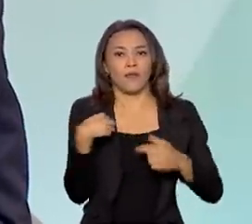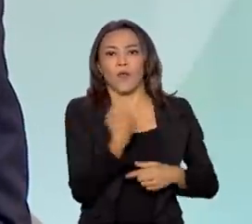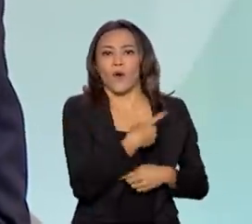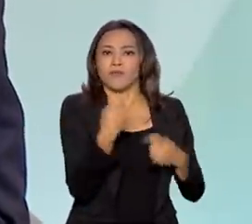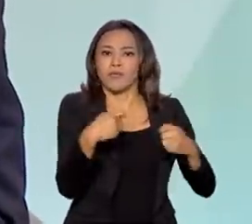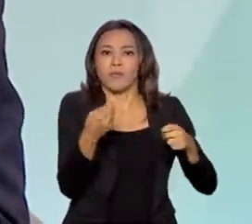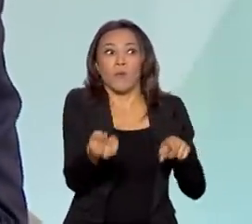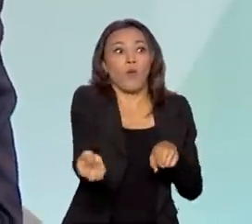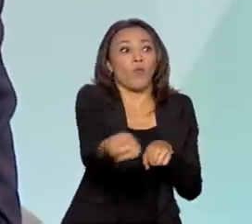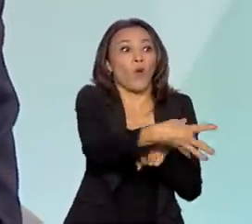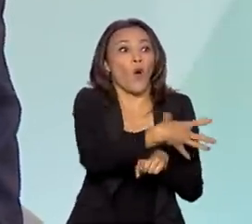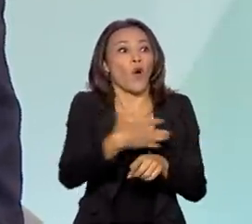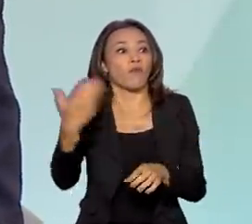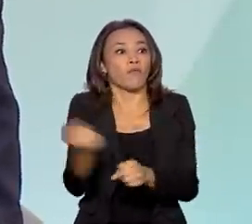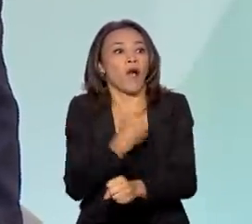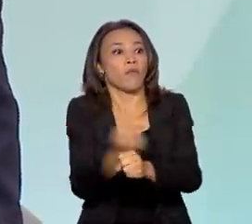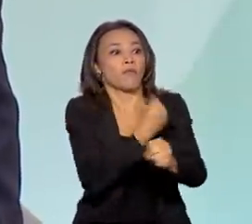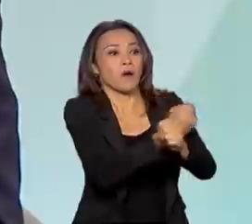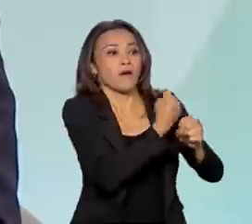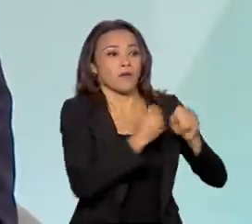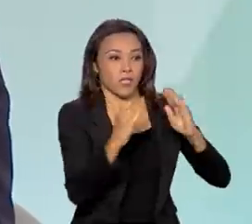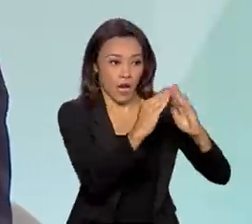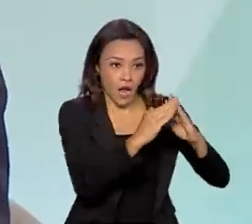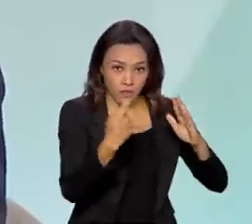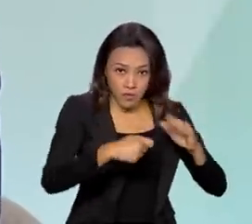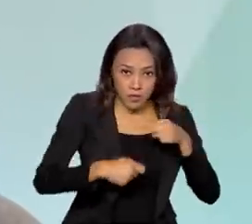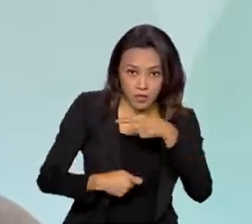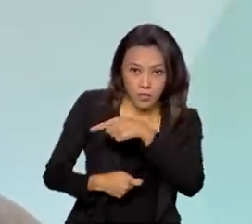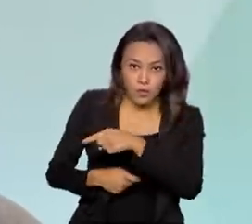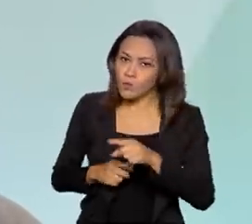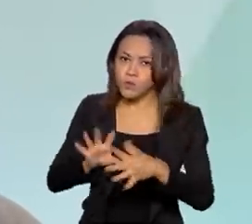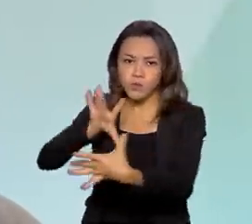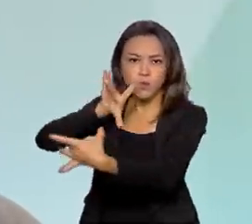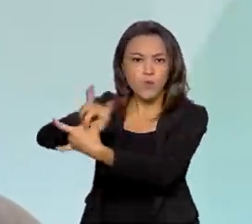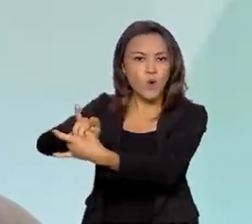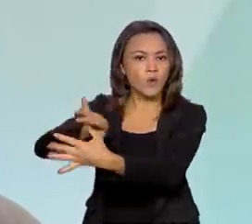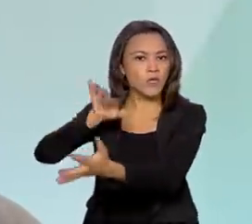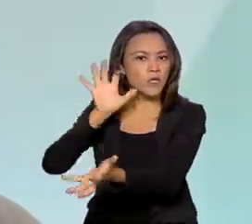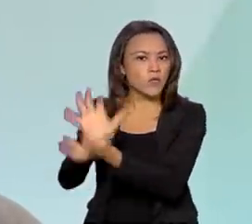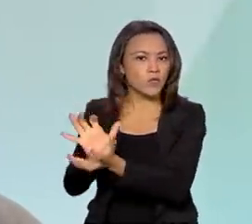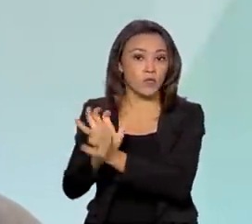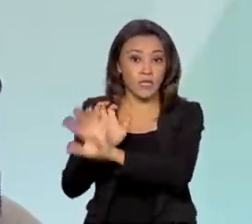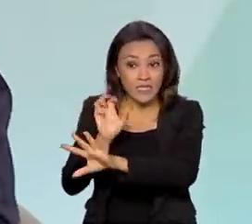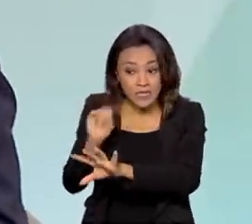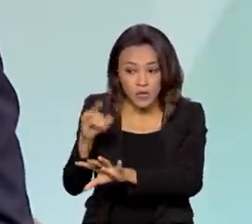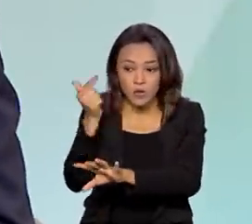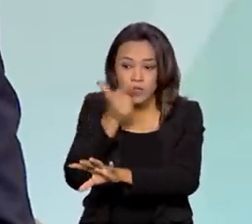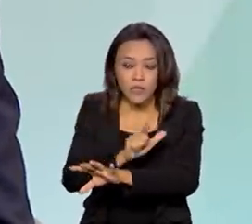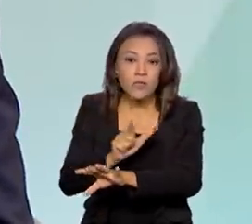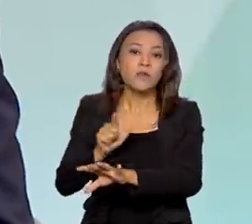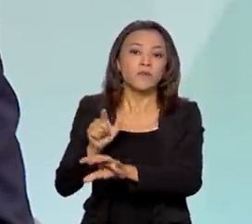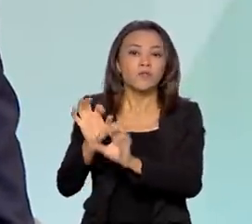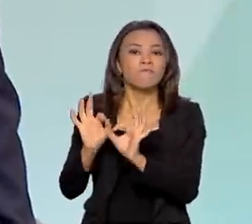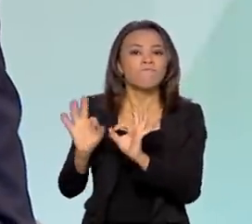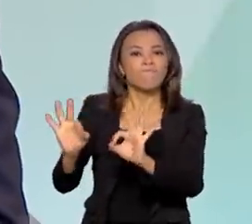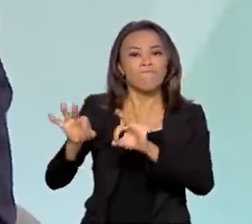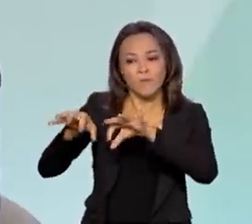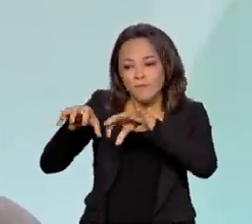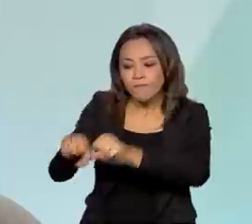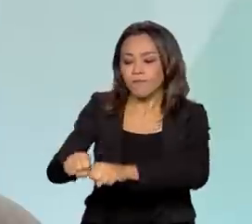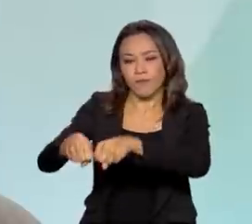falar em uma nova produção habitacional. Se nós adequarmos essa moradia às condições adequadas,